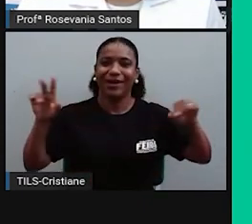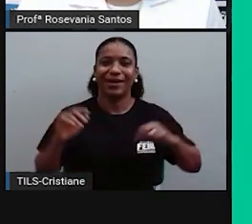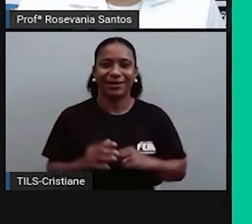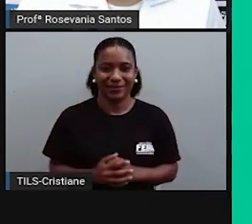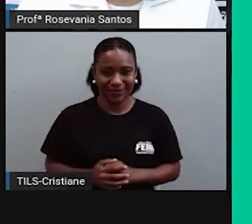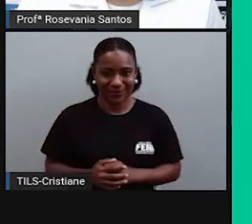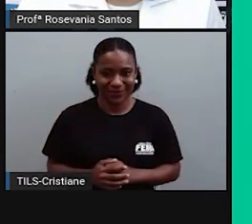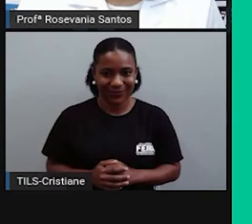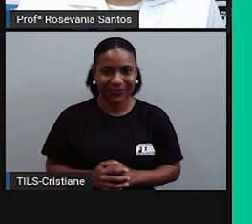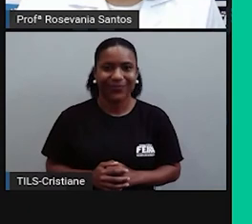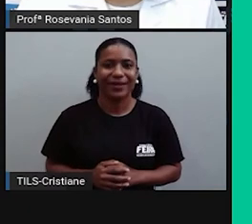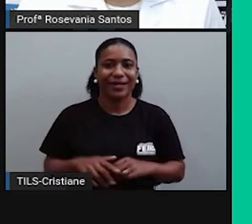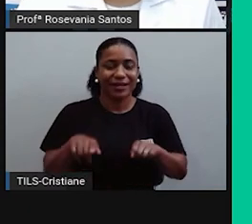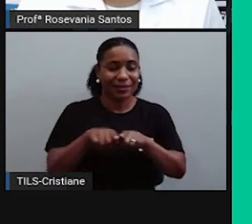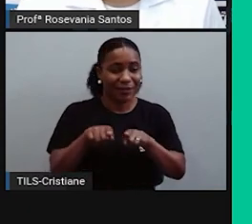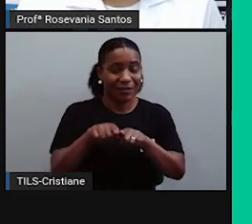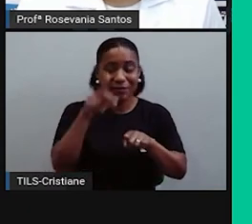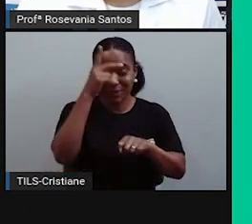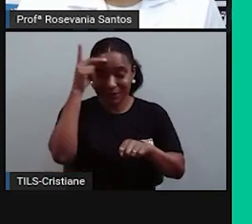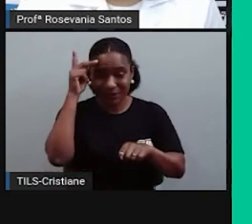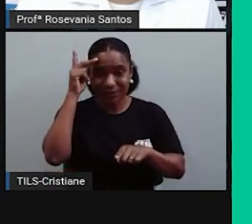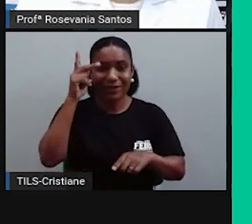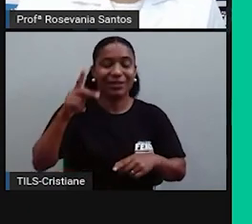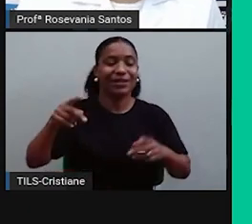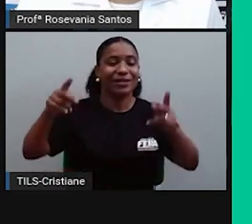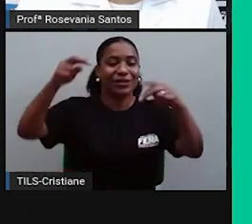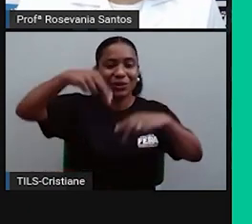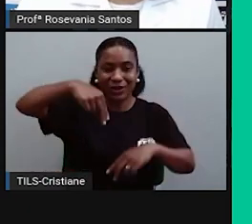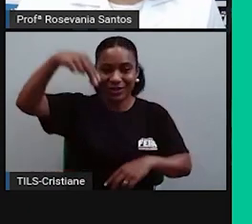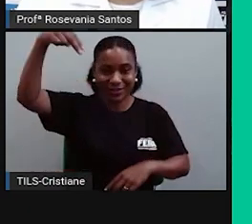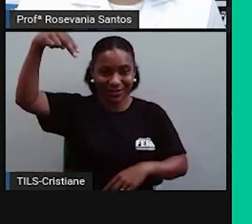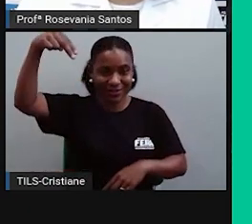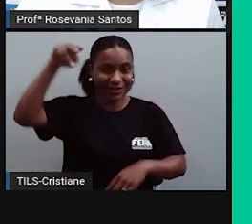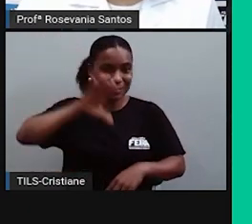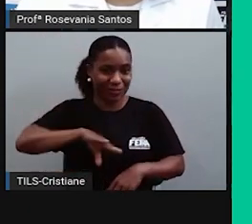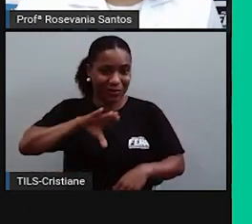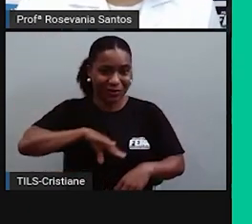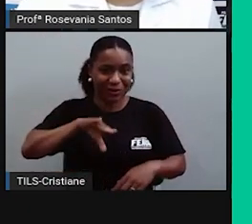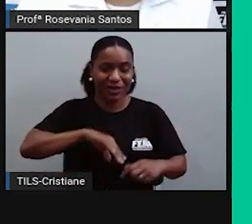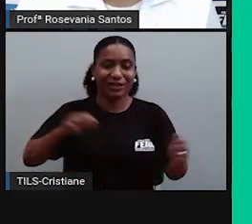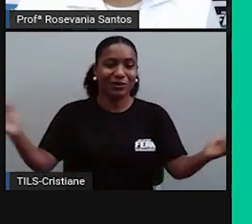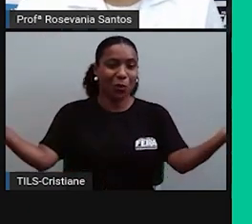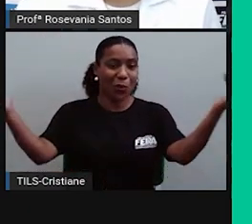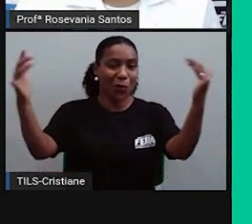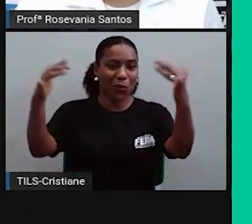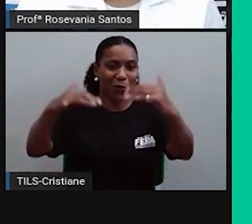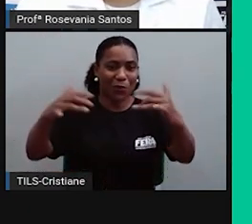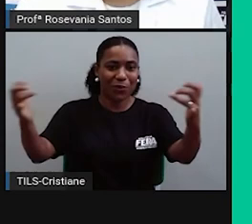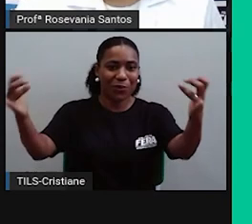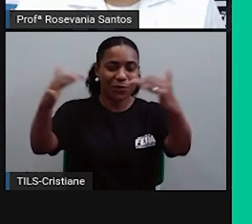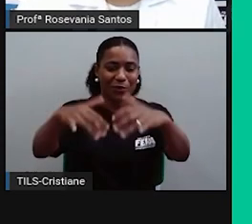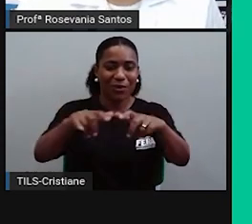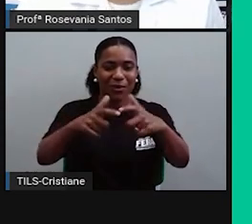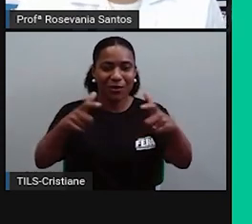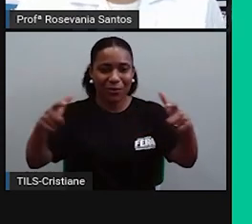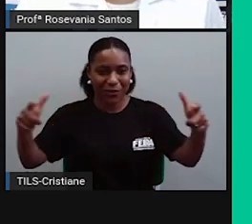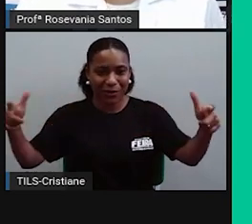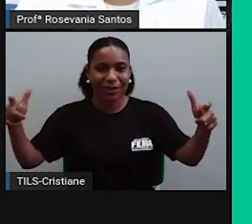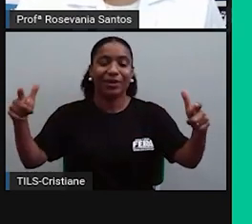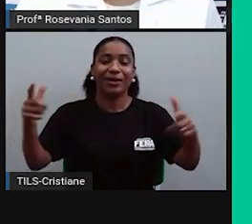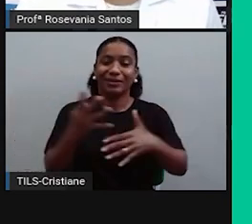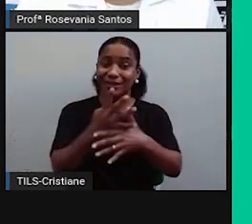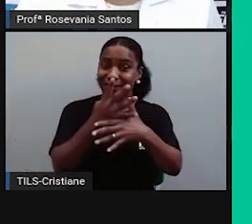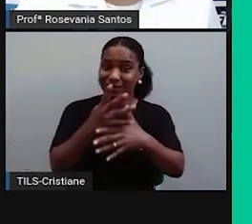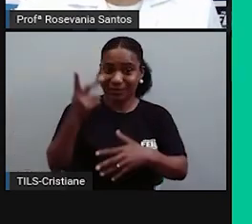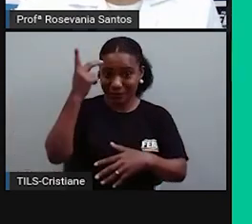Português. Que foi quando começou o processo de migração. E a formação dessas próprias cidades. Aí, dentro da cidade de São Paulo. O